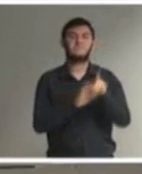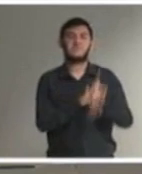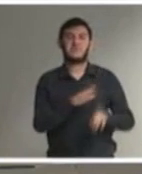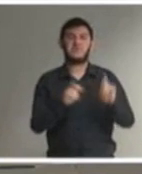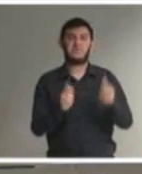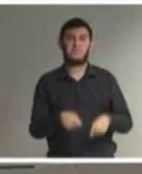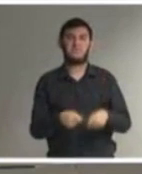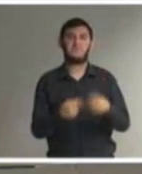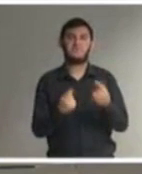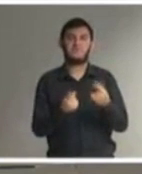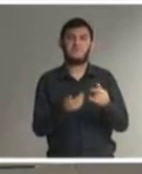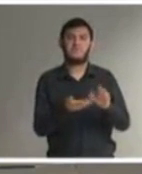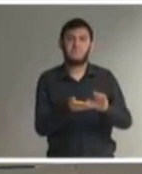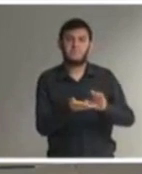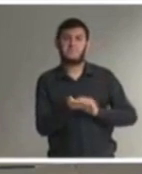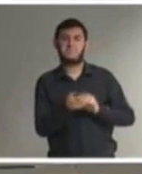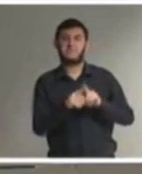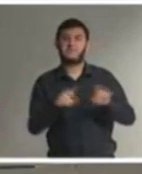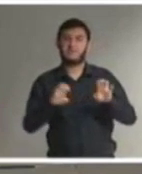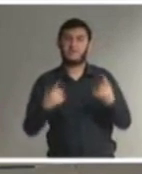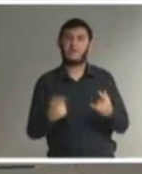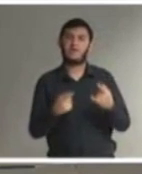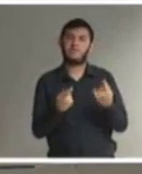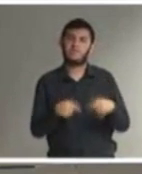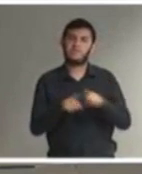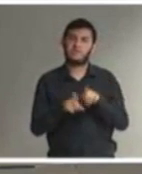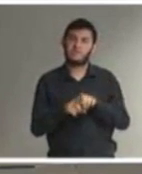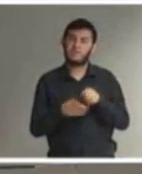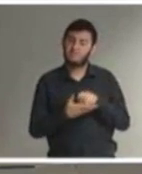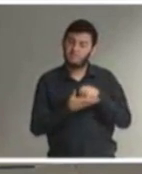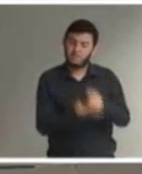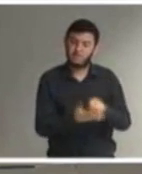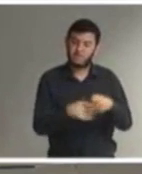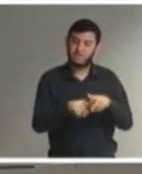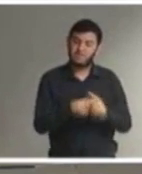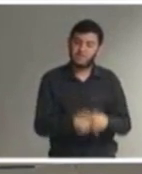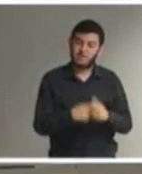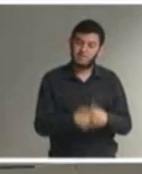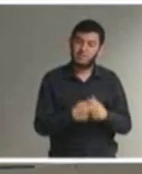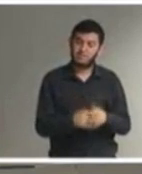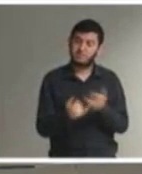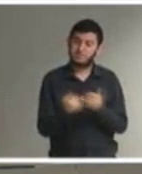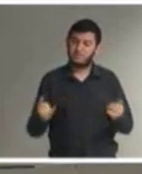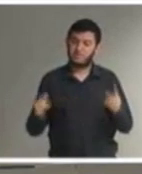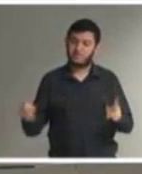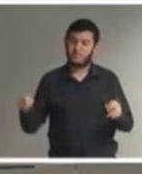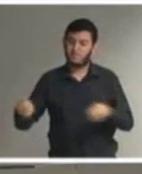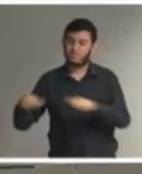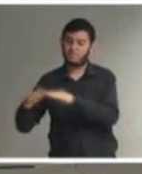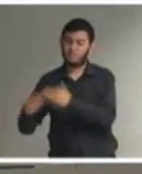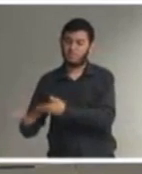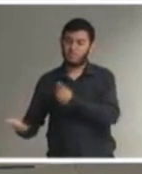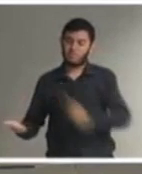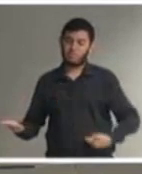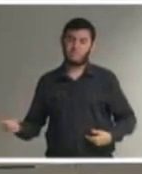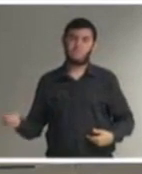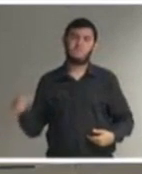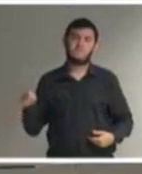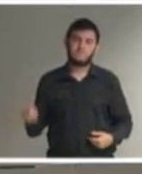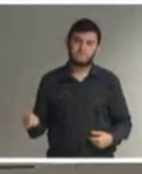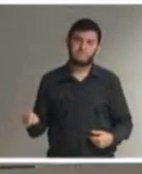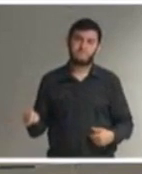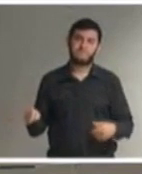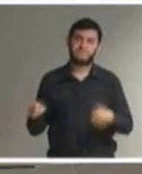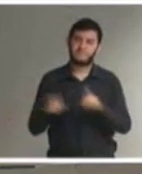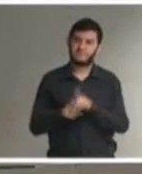que oferecer todas as ferramentas que a escola pública deve também oferecer ao seu alunado e também